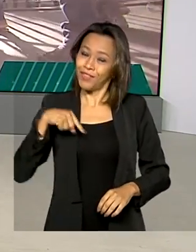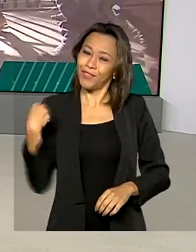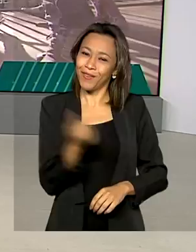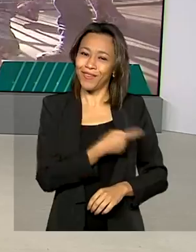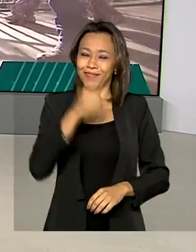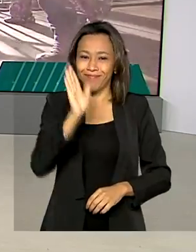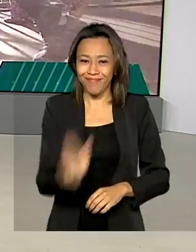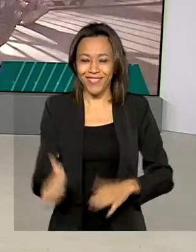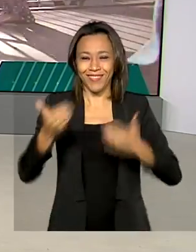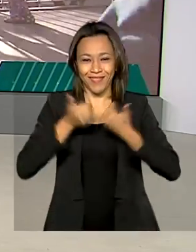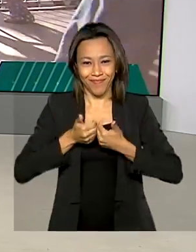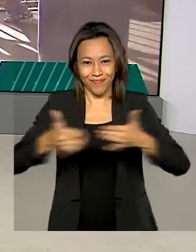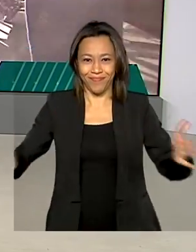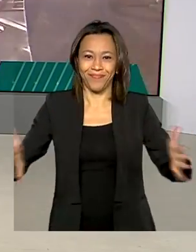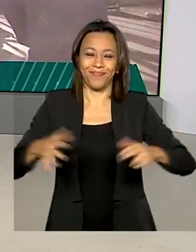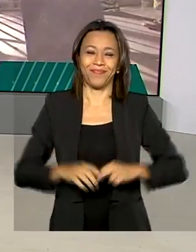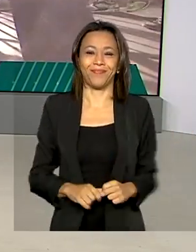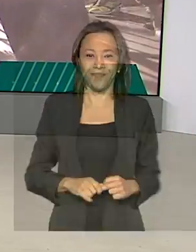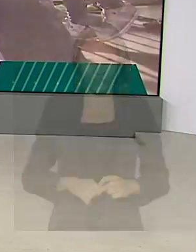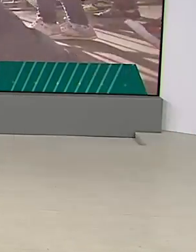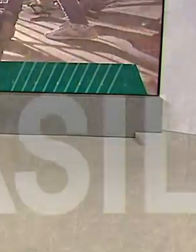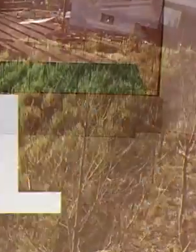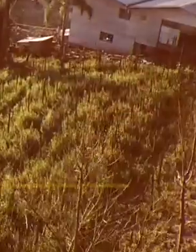O Brasil em dia já está no ar.